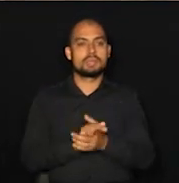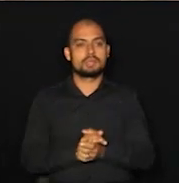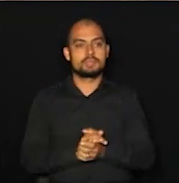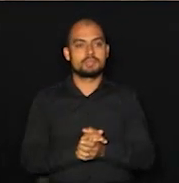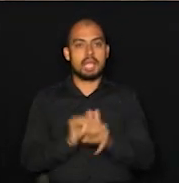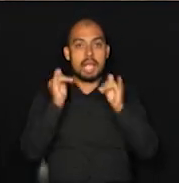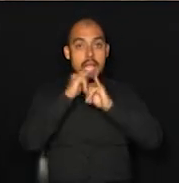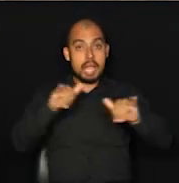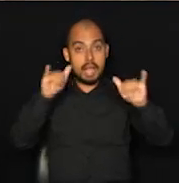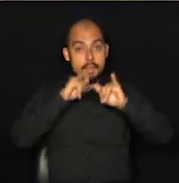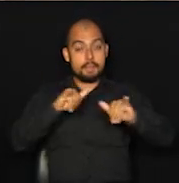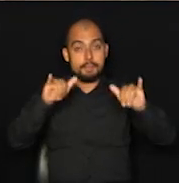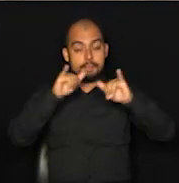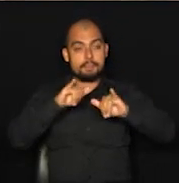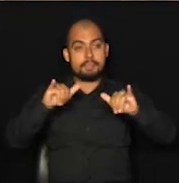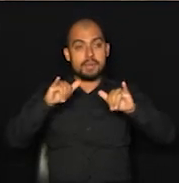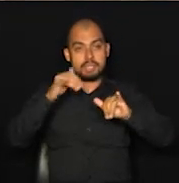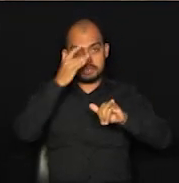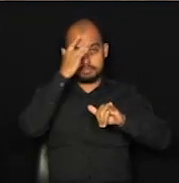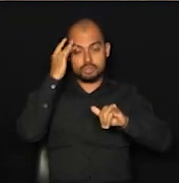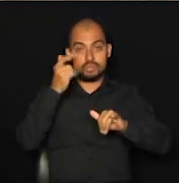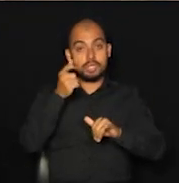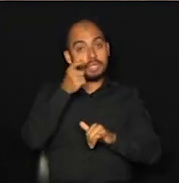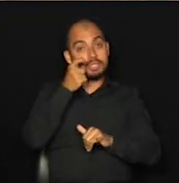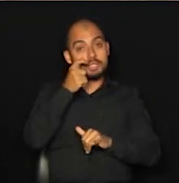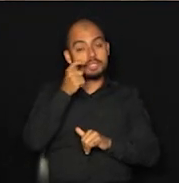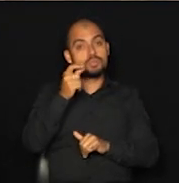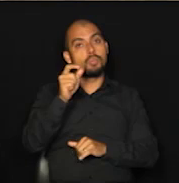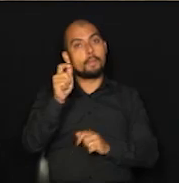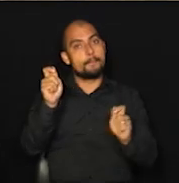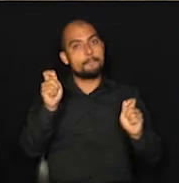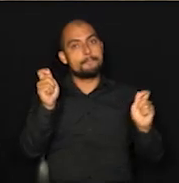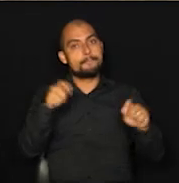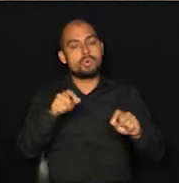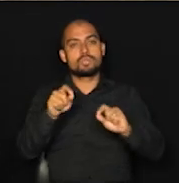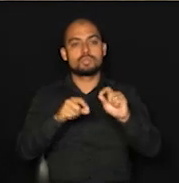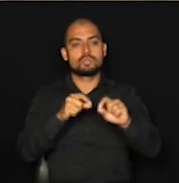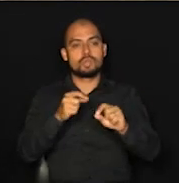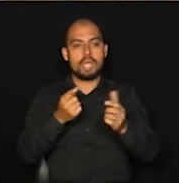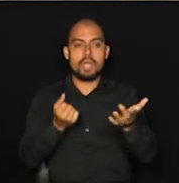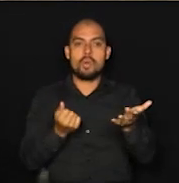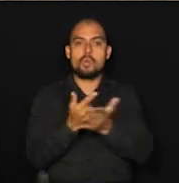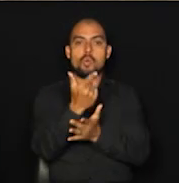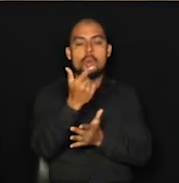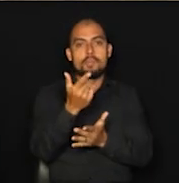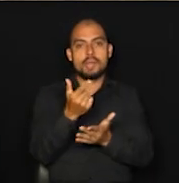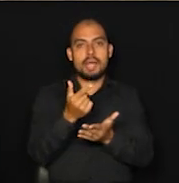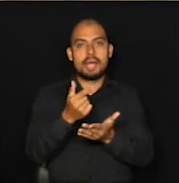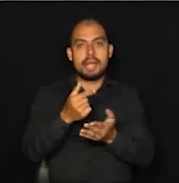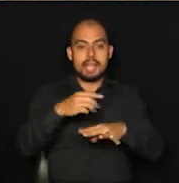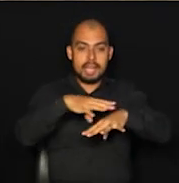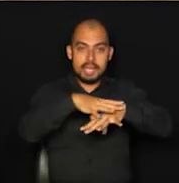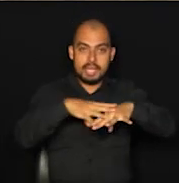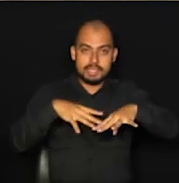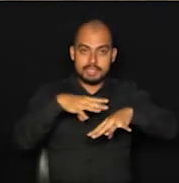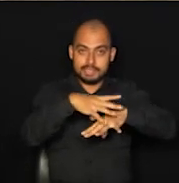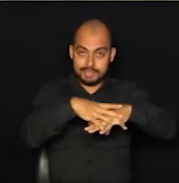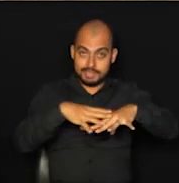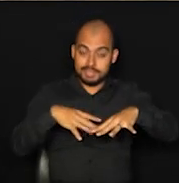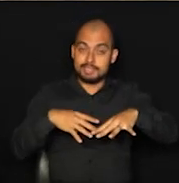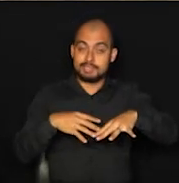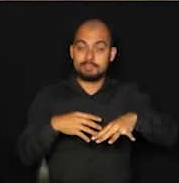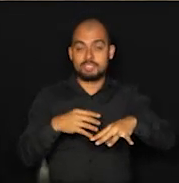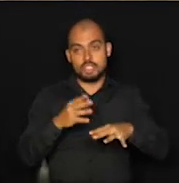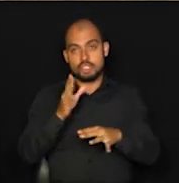beneficente. Quem está nos assistindo tem a possibilidade de comprar uma lasanha, ou seja, já tem o